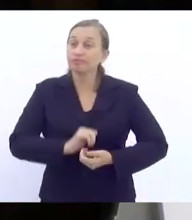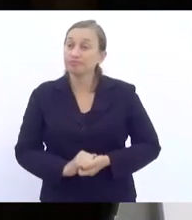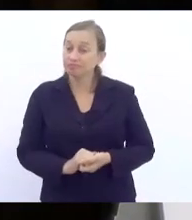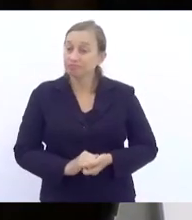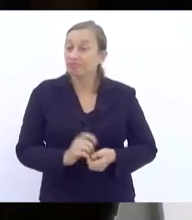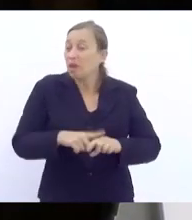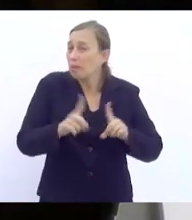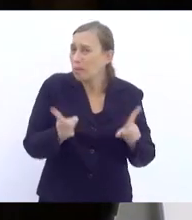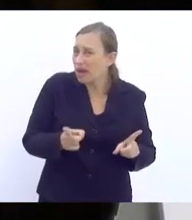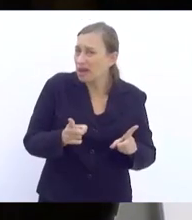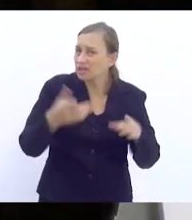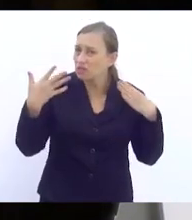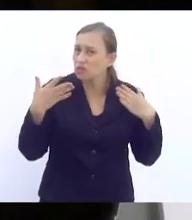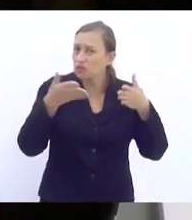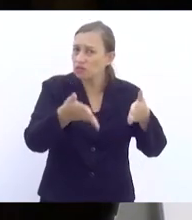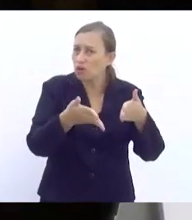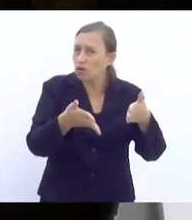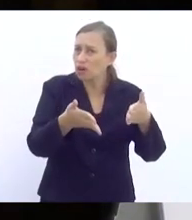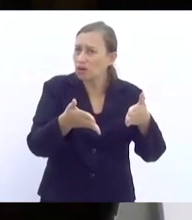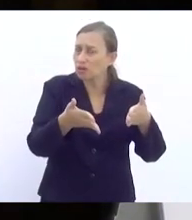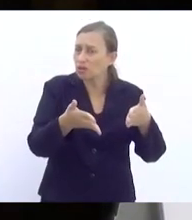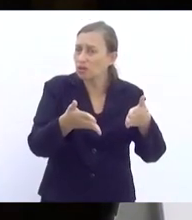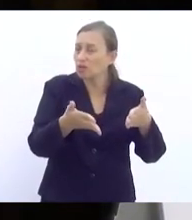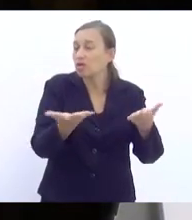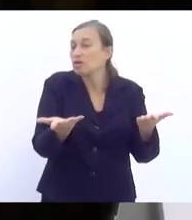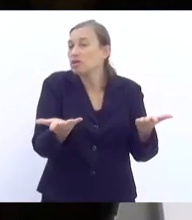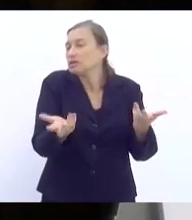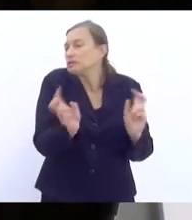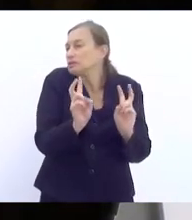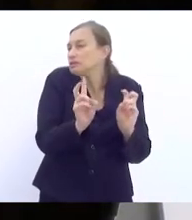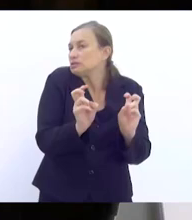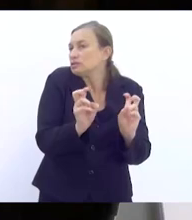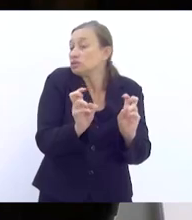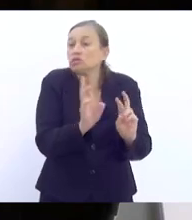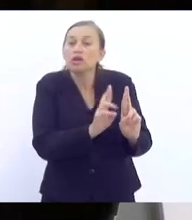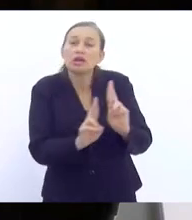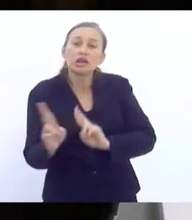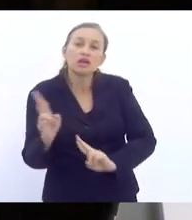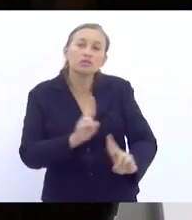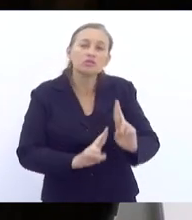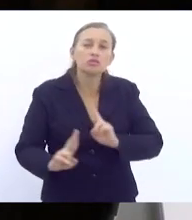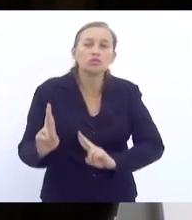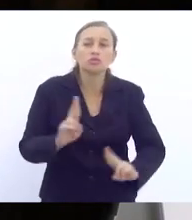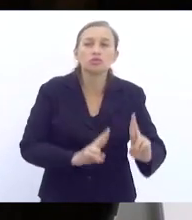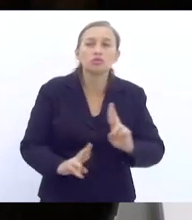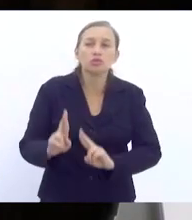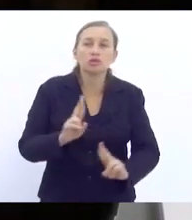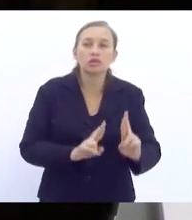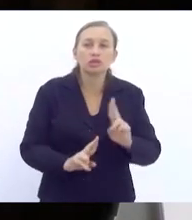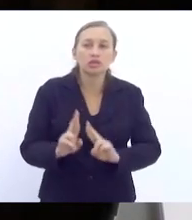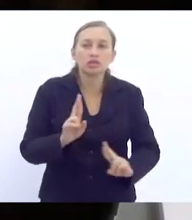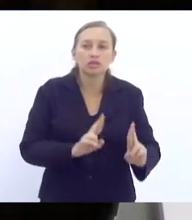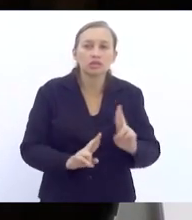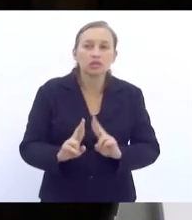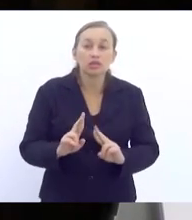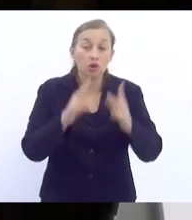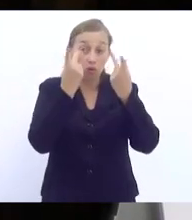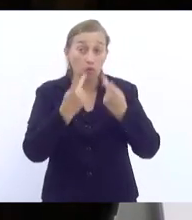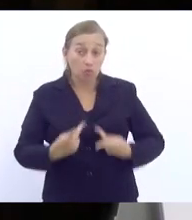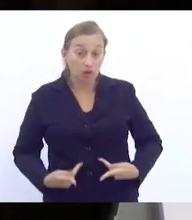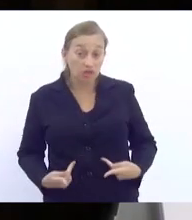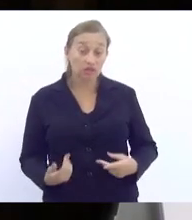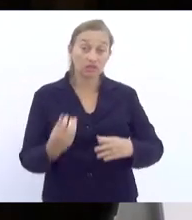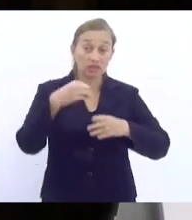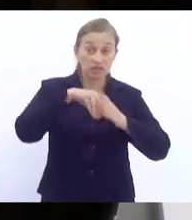mas frisam bastante sobre essa questão das relações interpessoais e as relações humanas nas